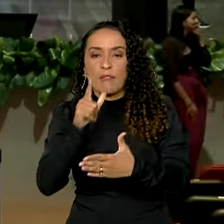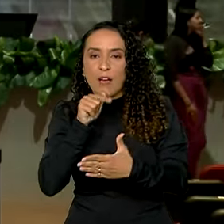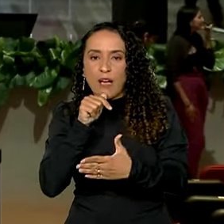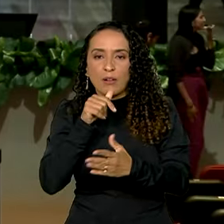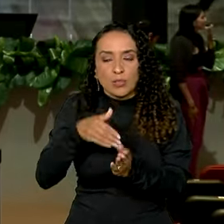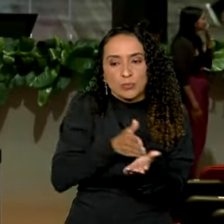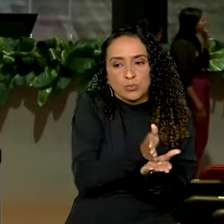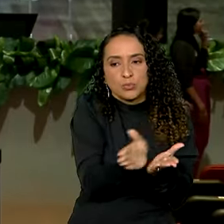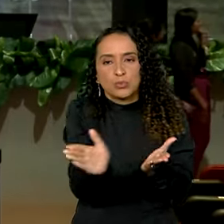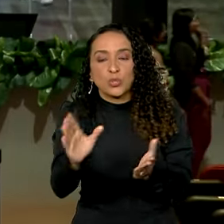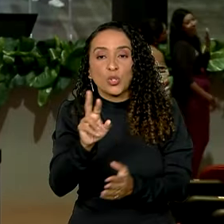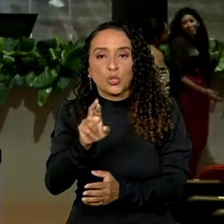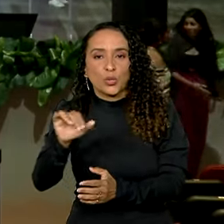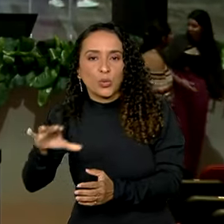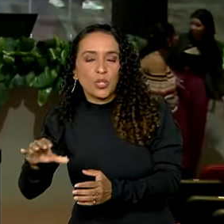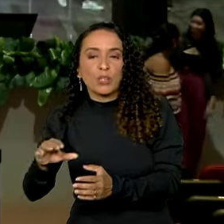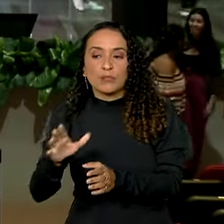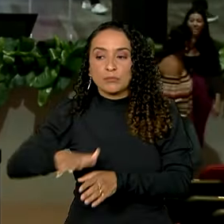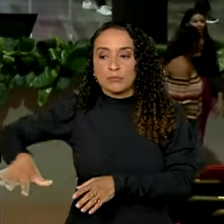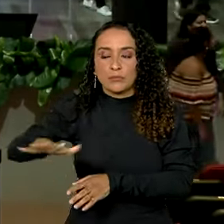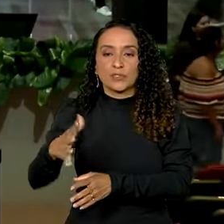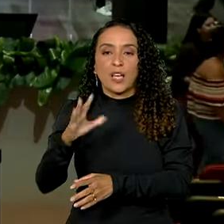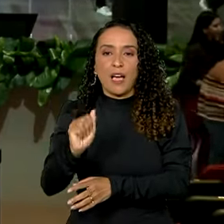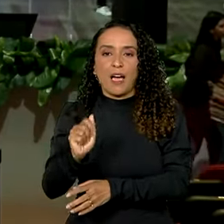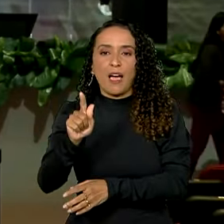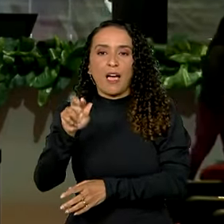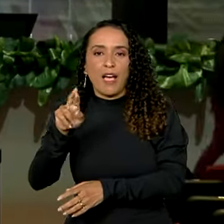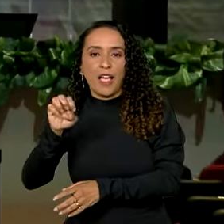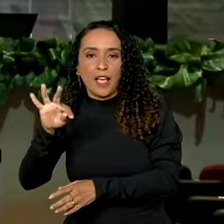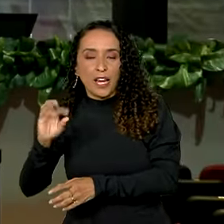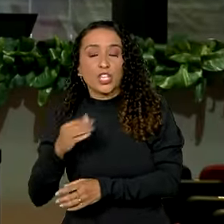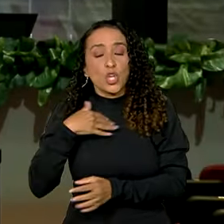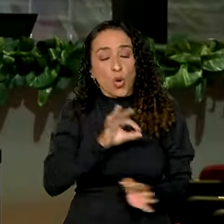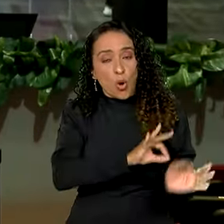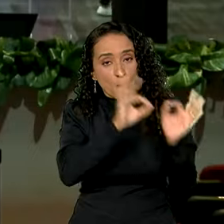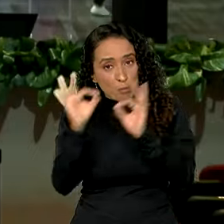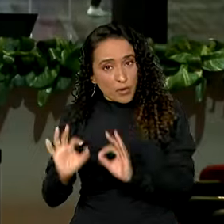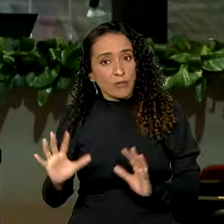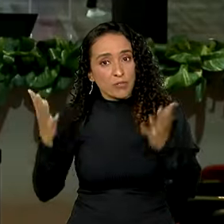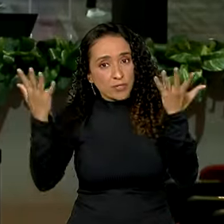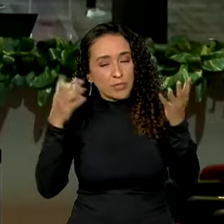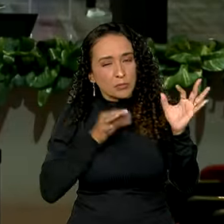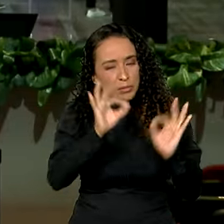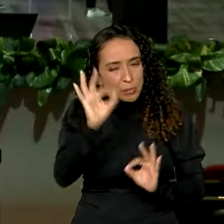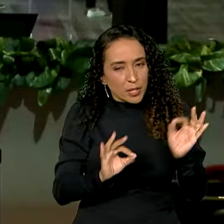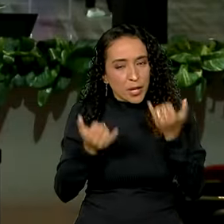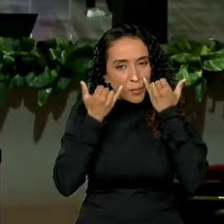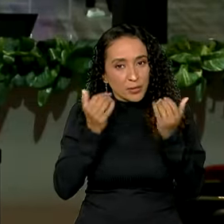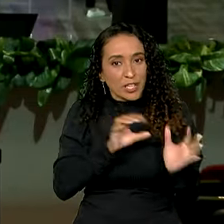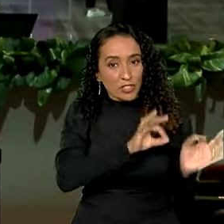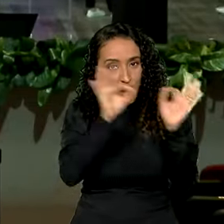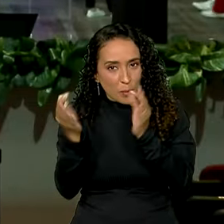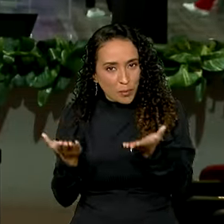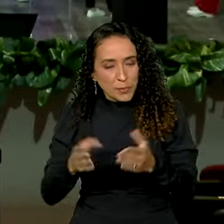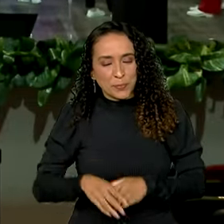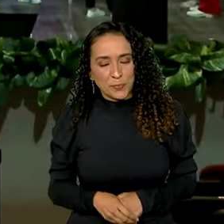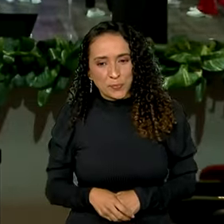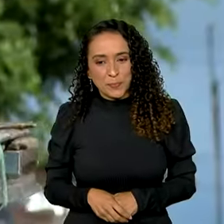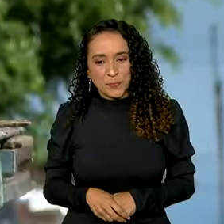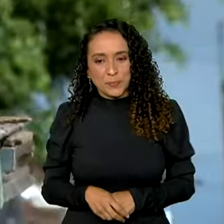transposição do Rio São Francisco para a região do Agreste. Eu acompanhei este evento e preparei uma reportagem. Vamos acompanhar.